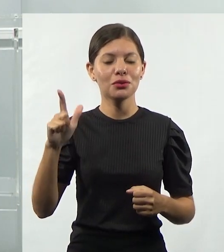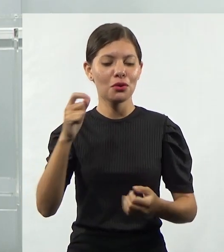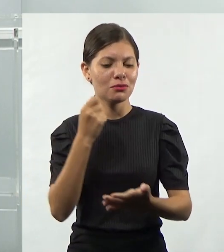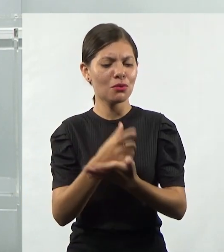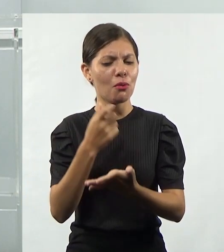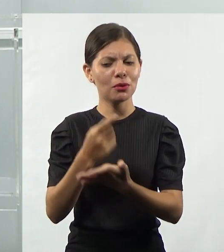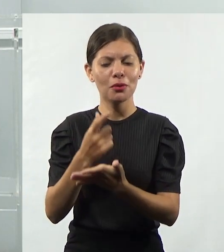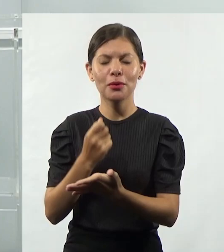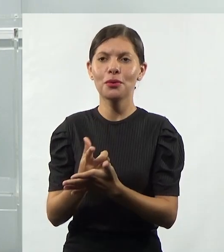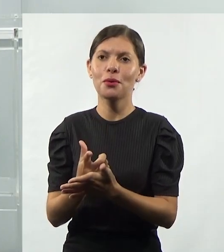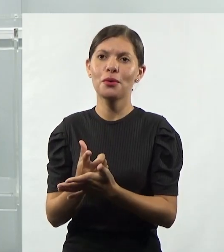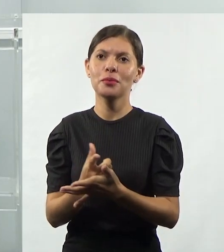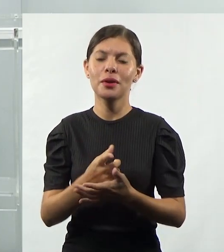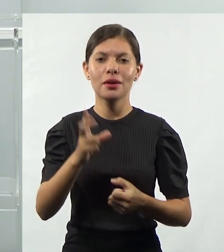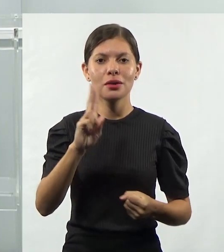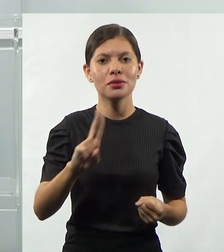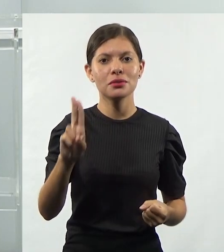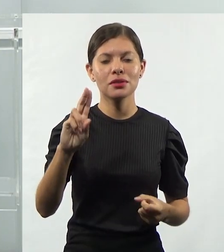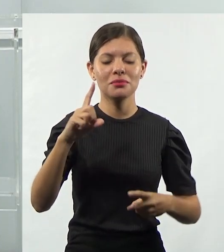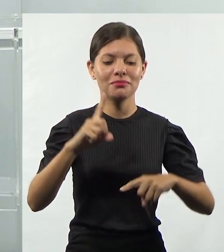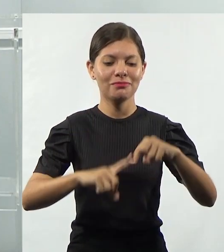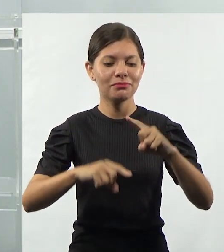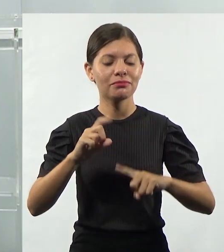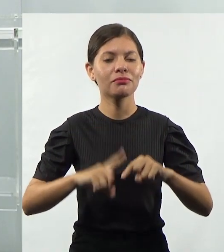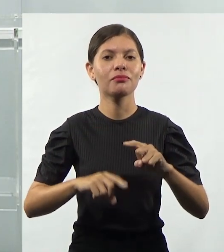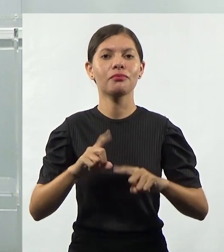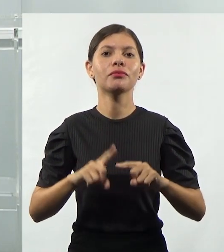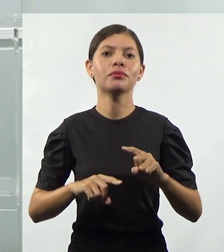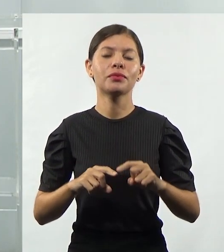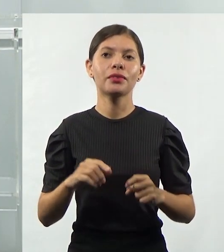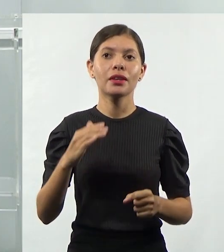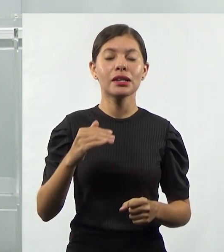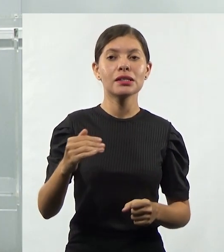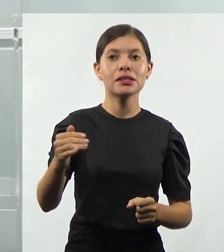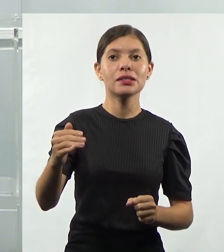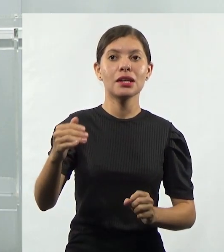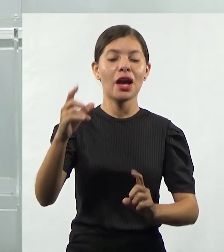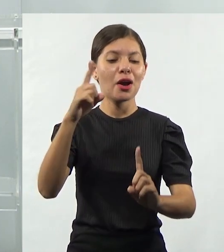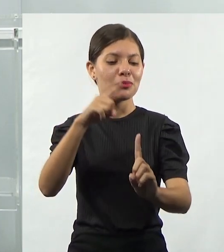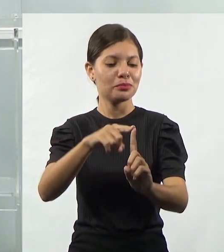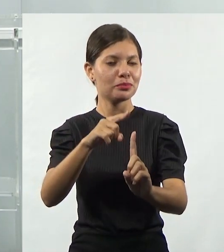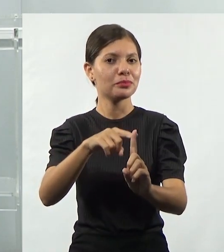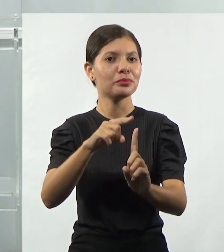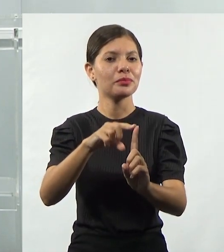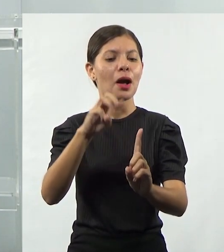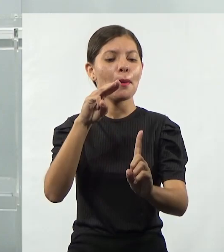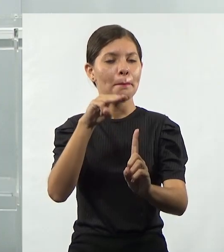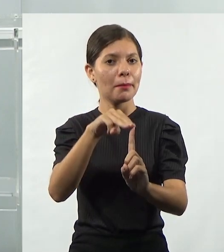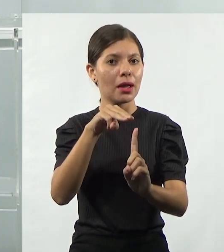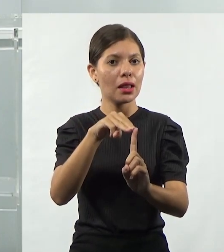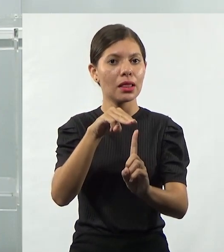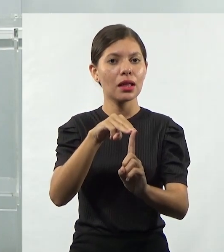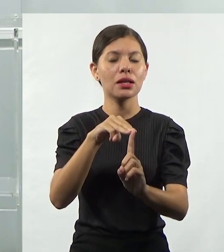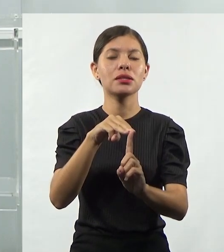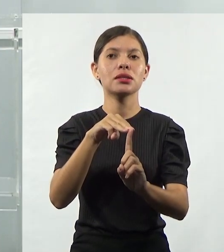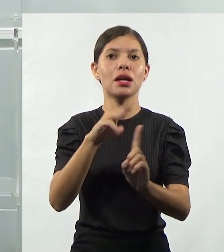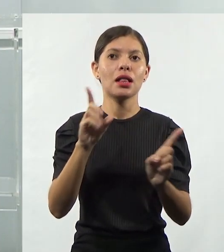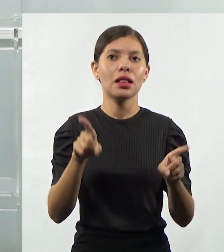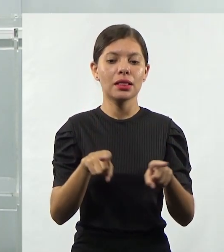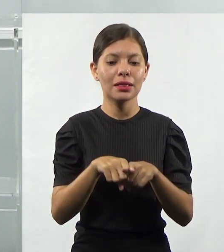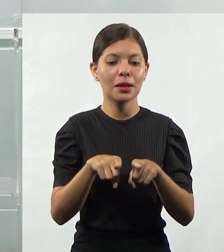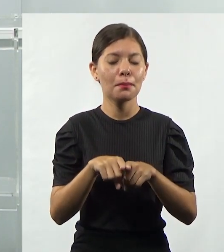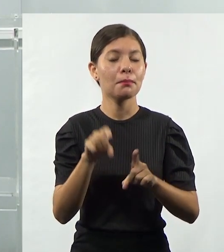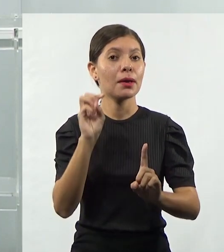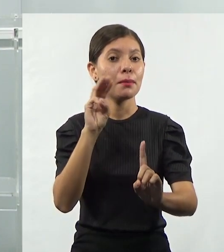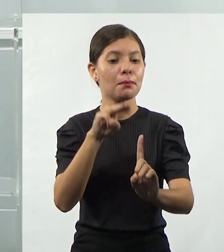usando seus produtos, seus serviços, né? E assim atingir as metas da organização e das pessoas